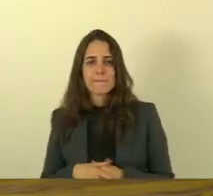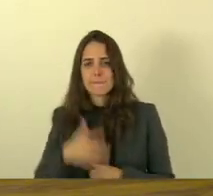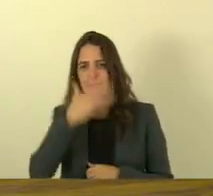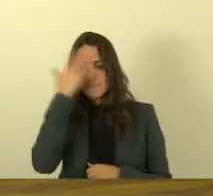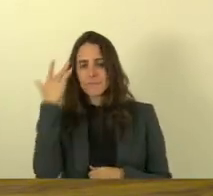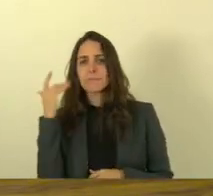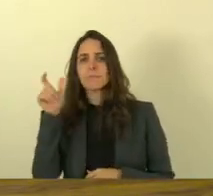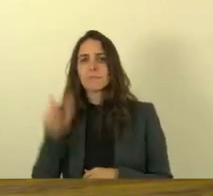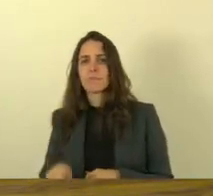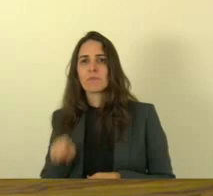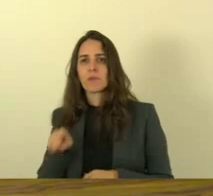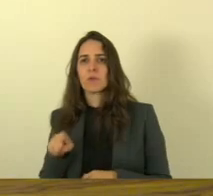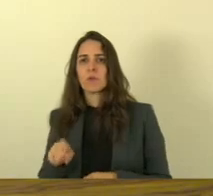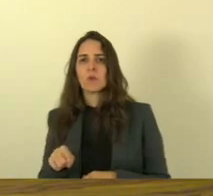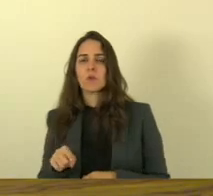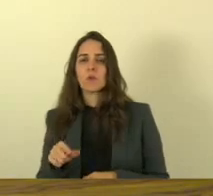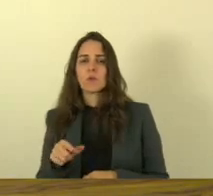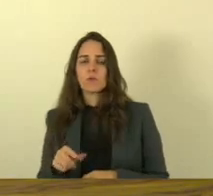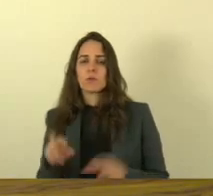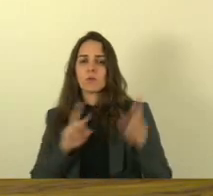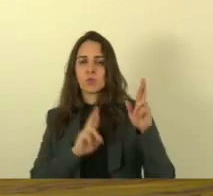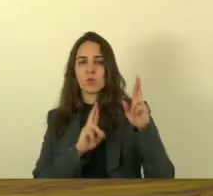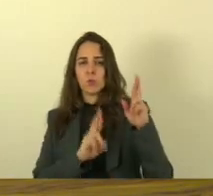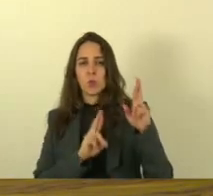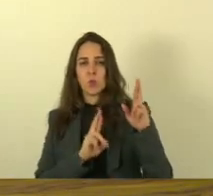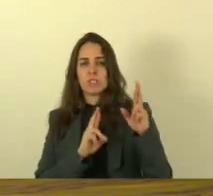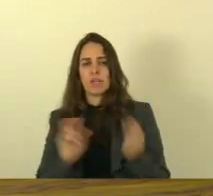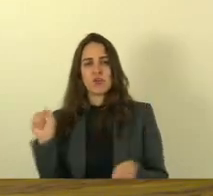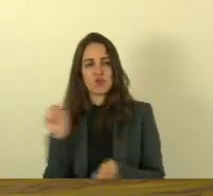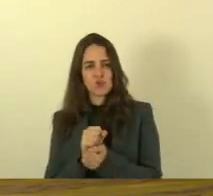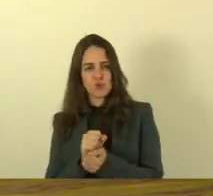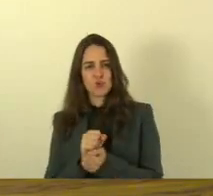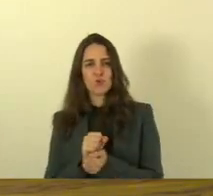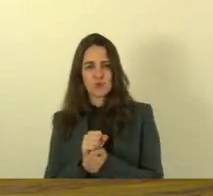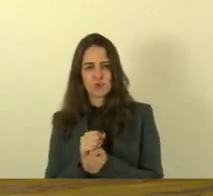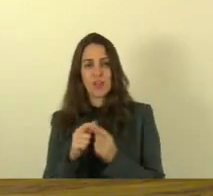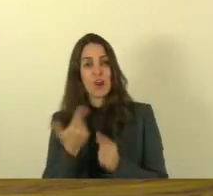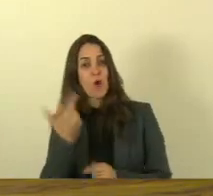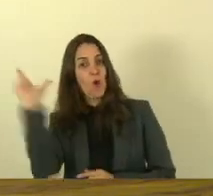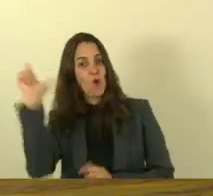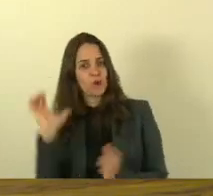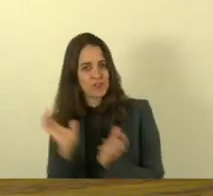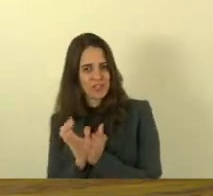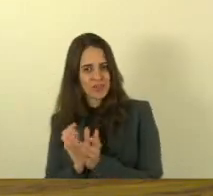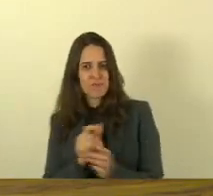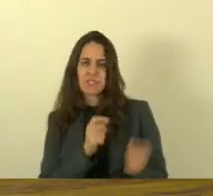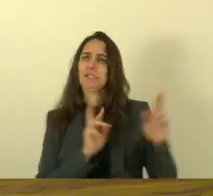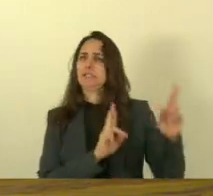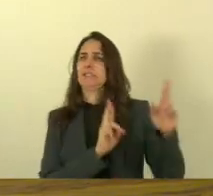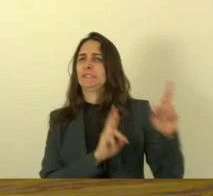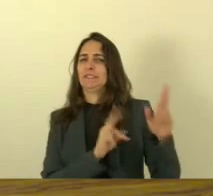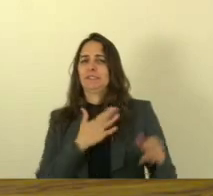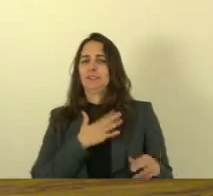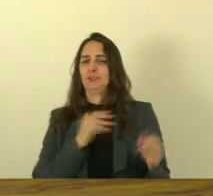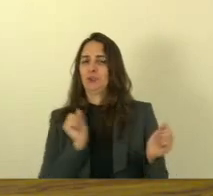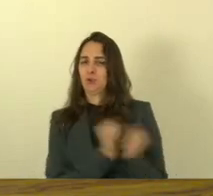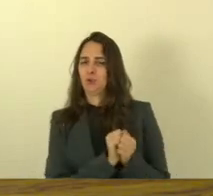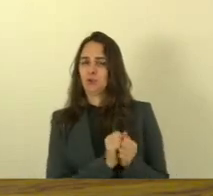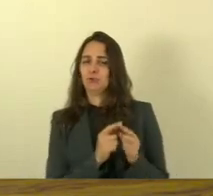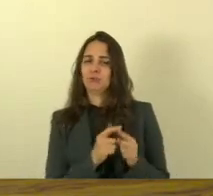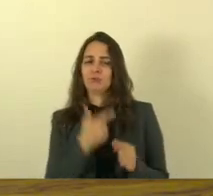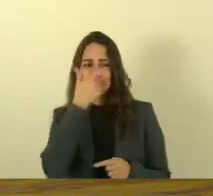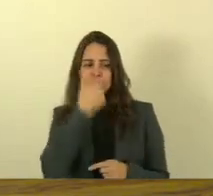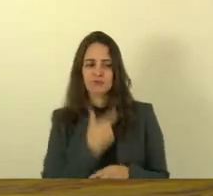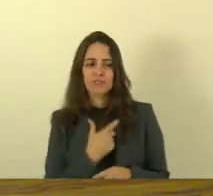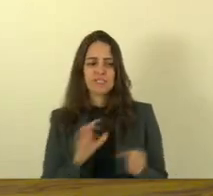ele teve que torcer teve que ficar ali com a gente torcendo para que a gente tivesse um pouco